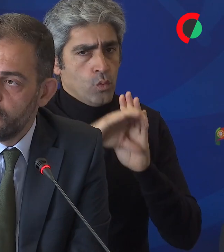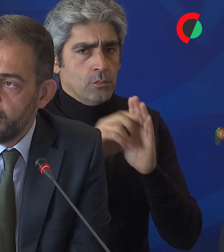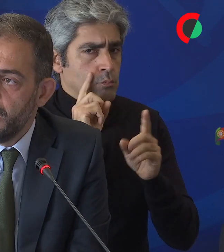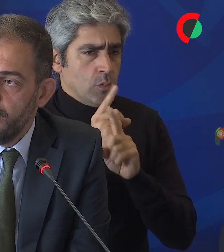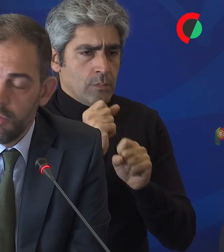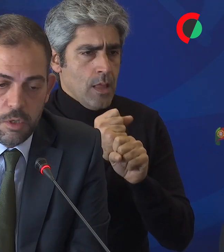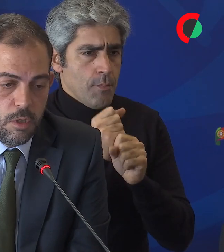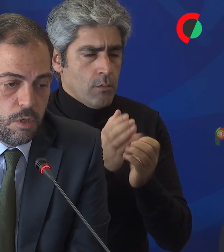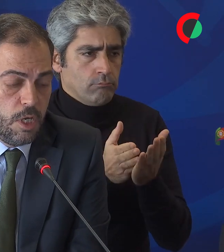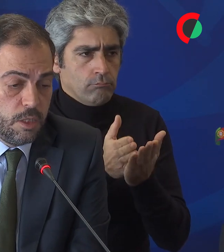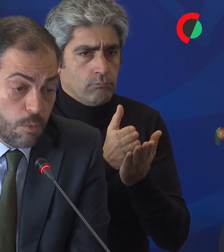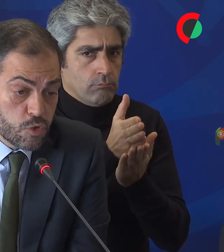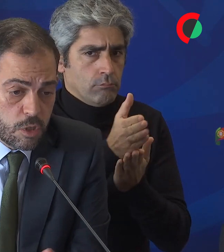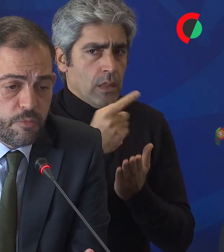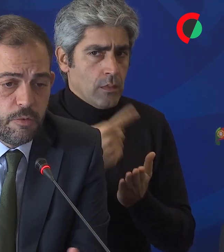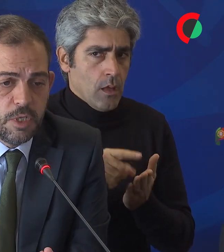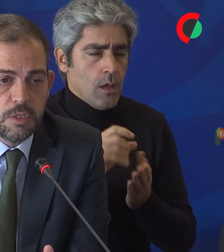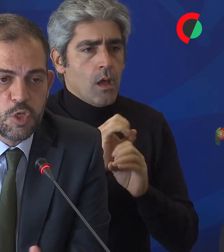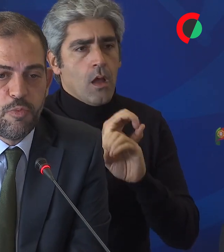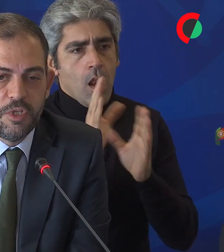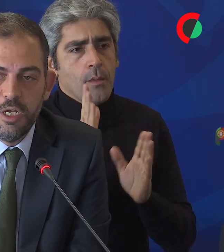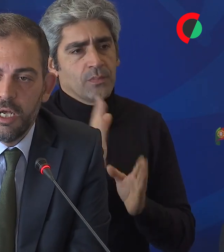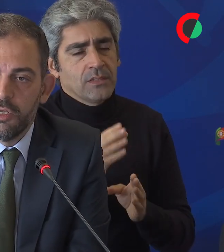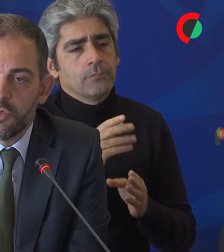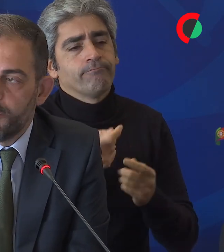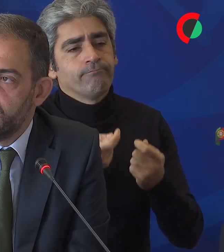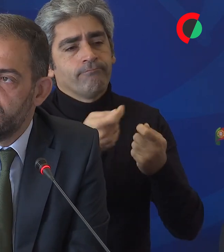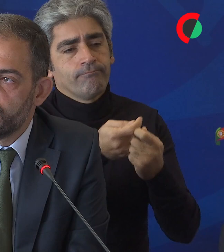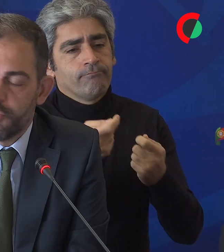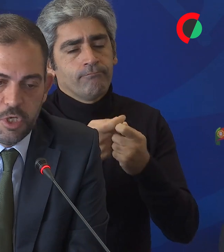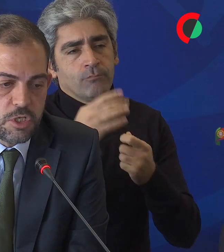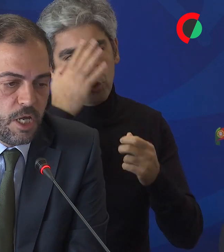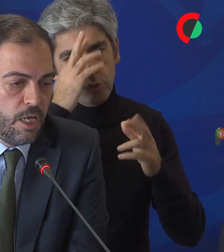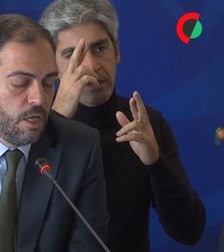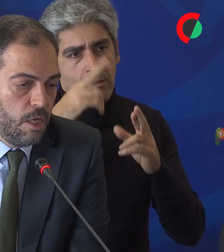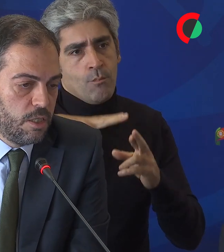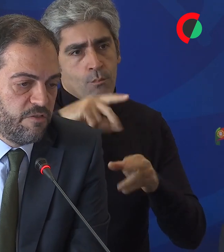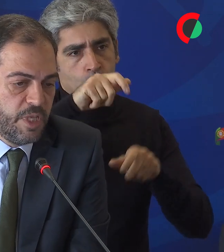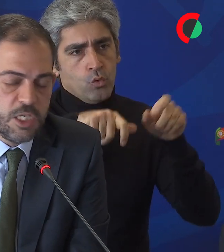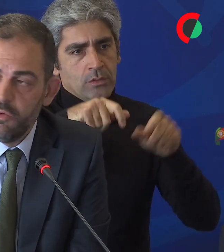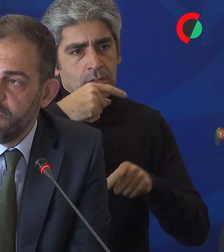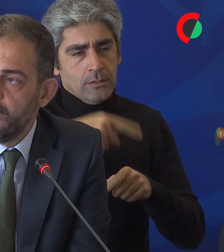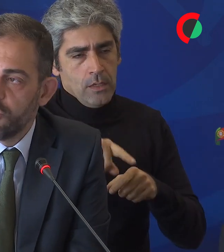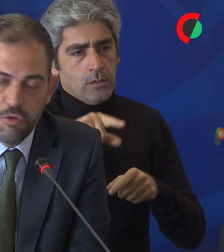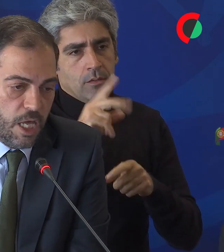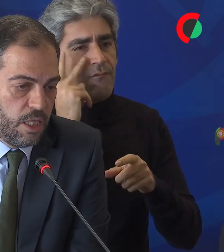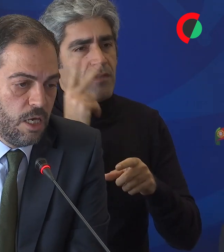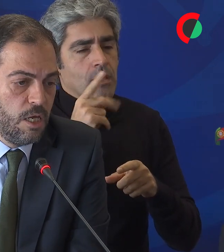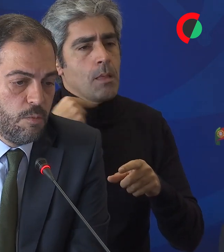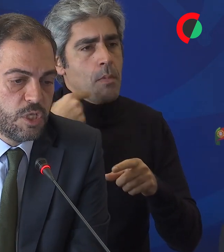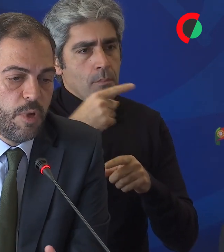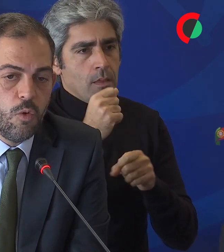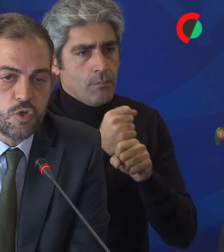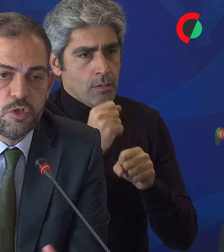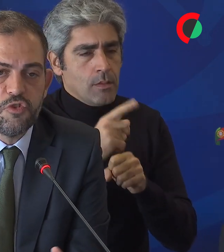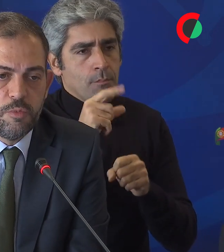para fazer o seu trabalho. Temos que, obviamente, responder àquilo que são as expectativas que os portugueses têm relativamente à sua vida, ao seu dia-a-dia,